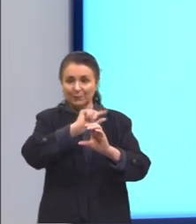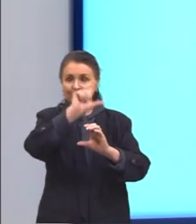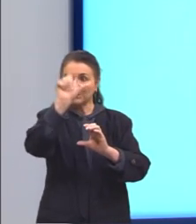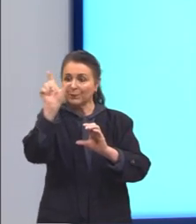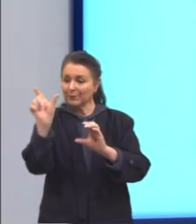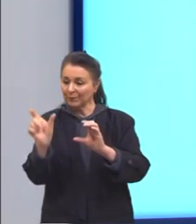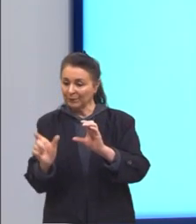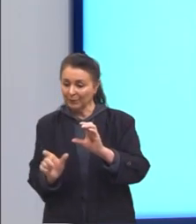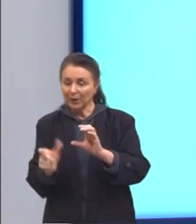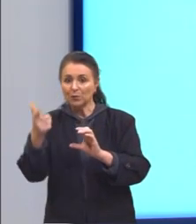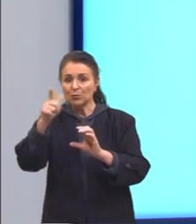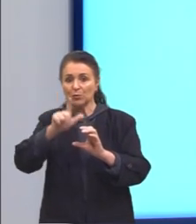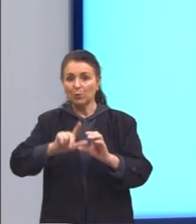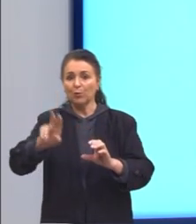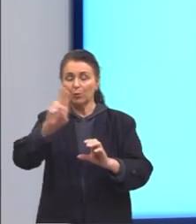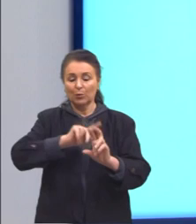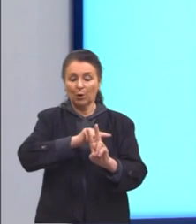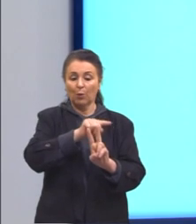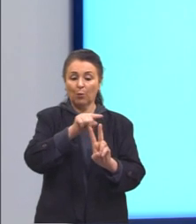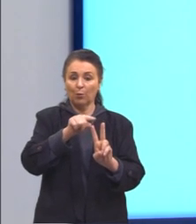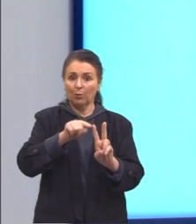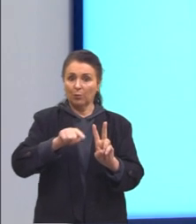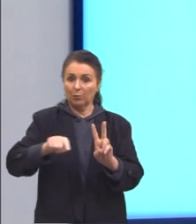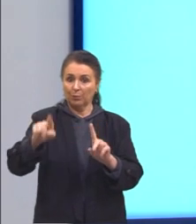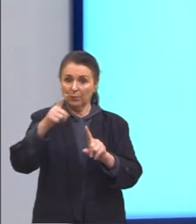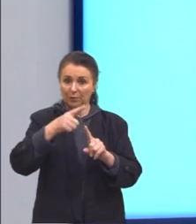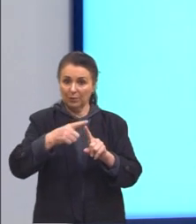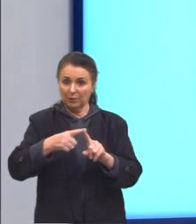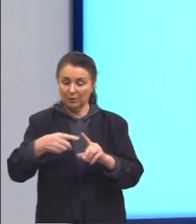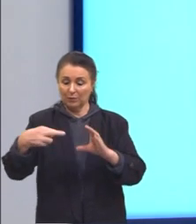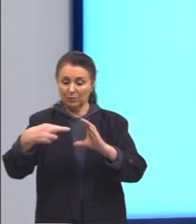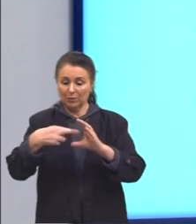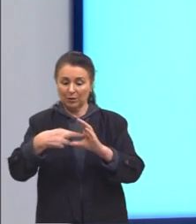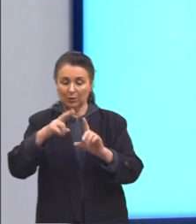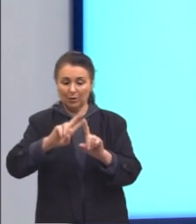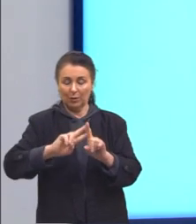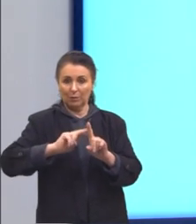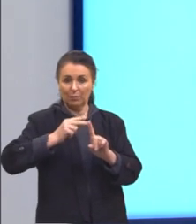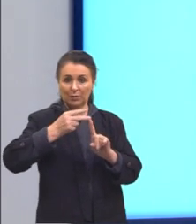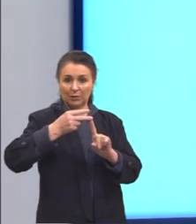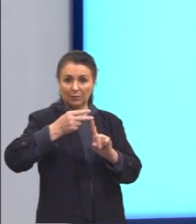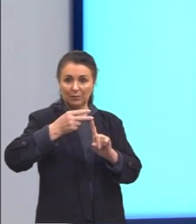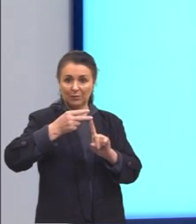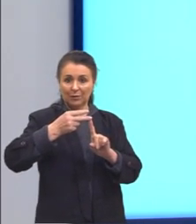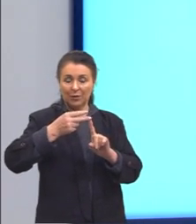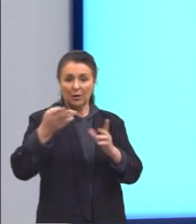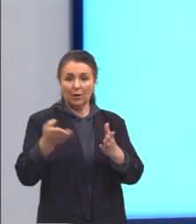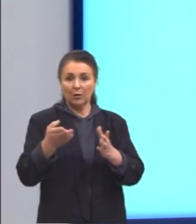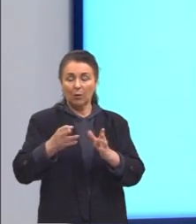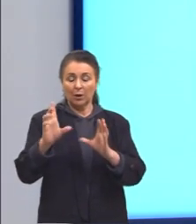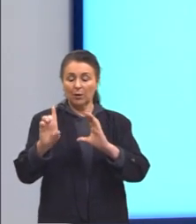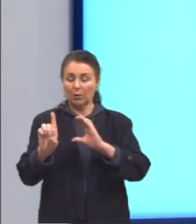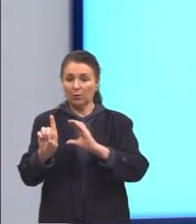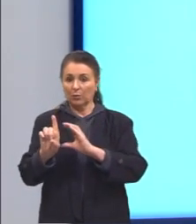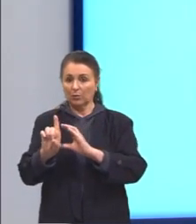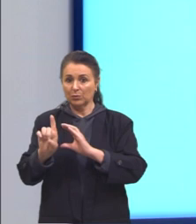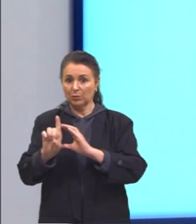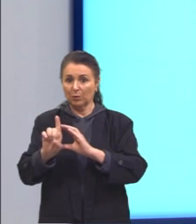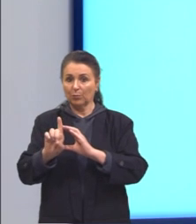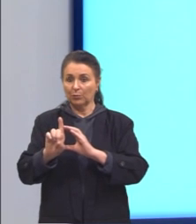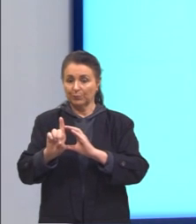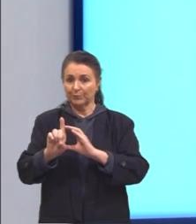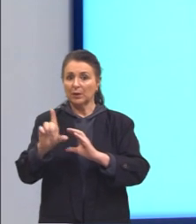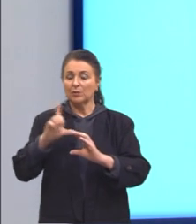Novamente, utilizamos ali o π vezes o raio ao quadrado. Só que agora, o nosso diâmetro, nós já